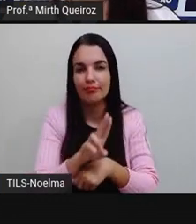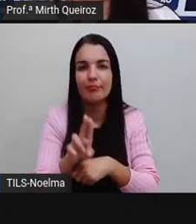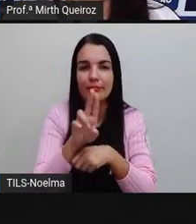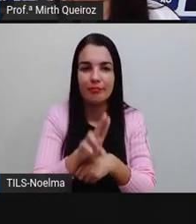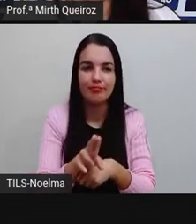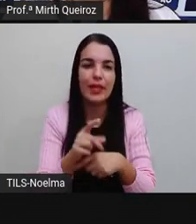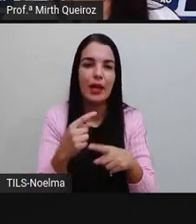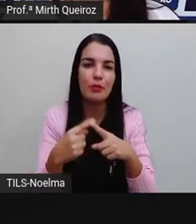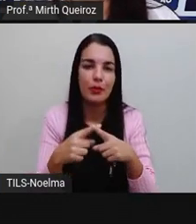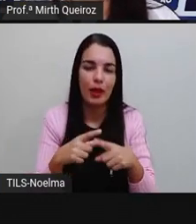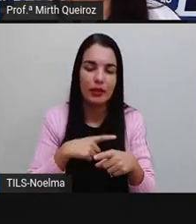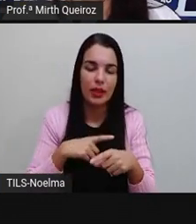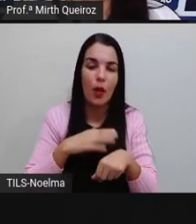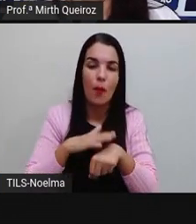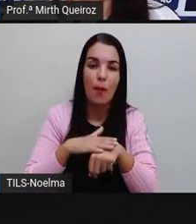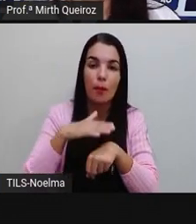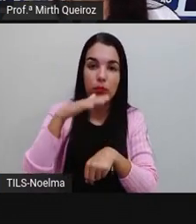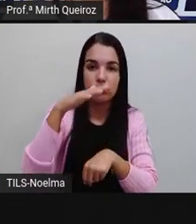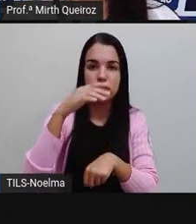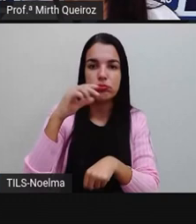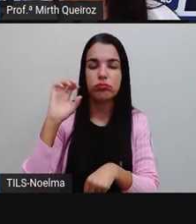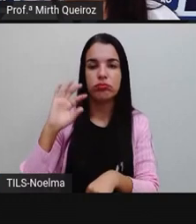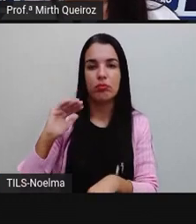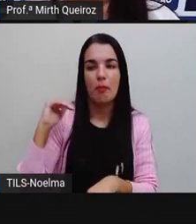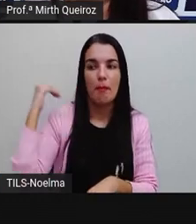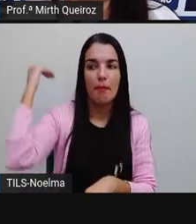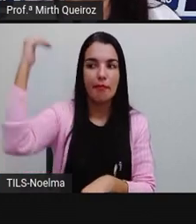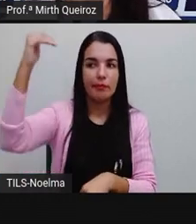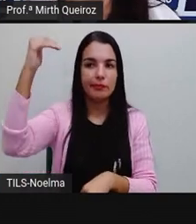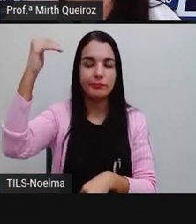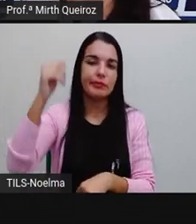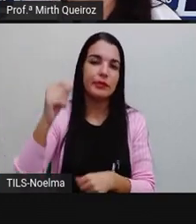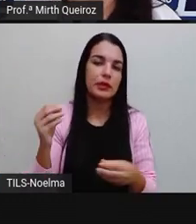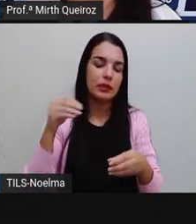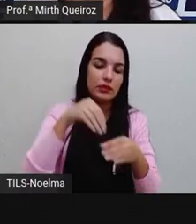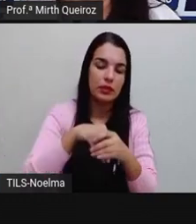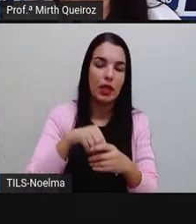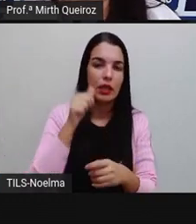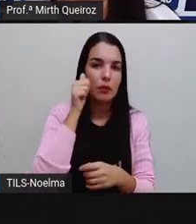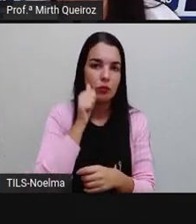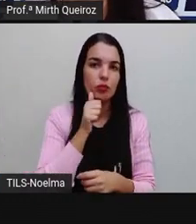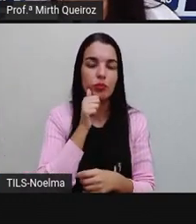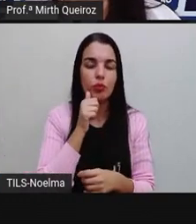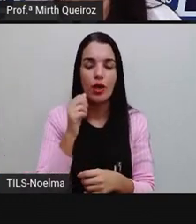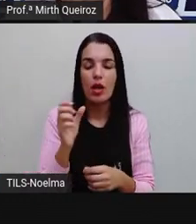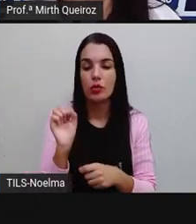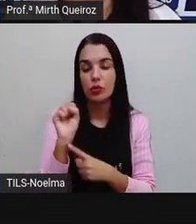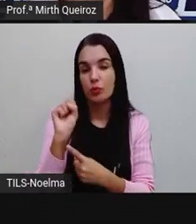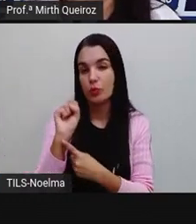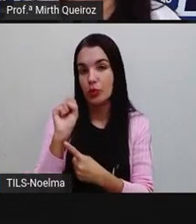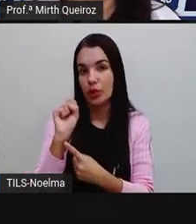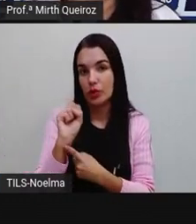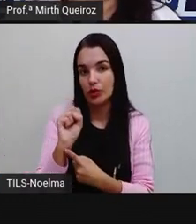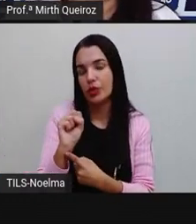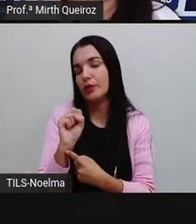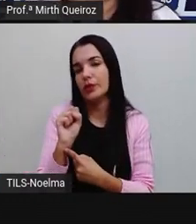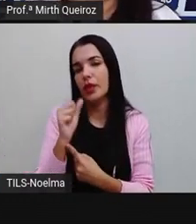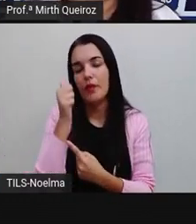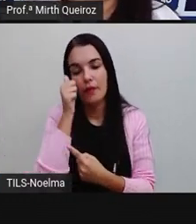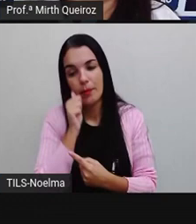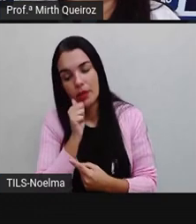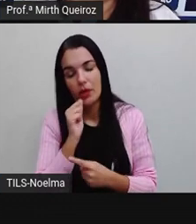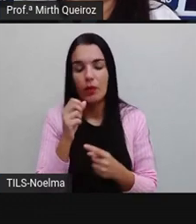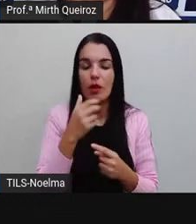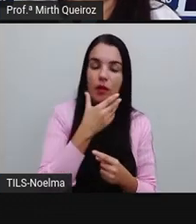porque o masculino, ele sempre prevalece quando nós tivermos aí dois substantivos